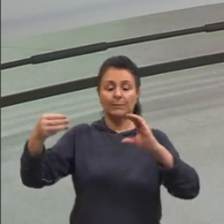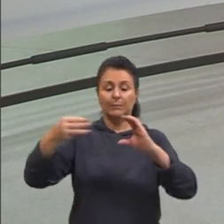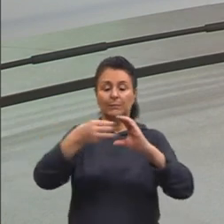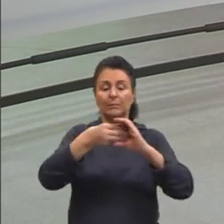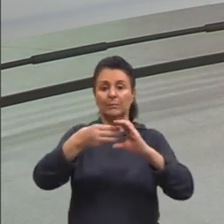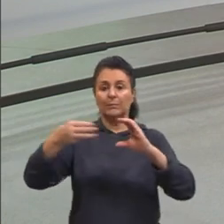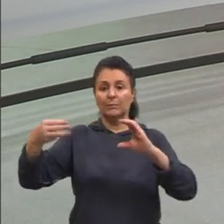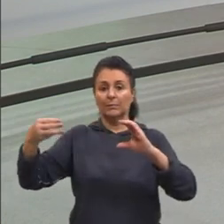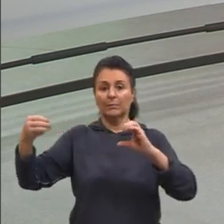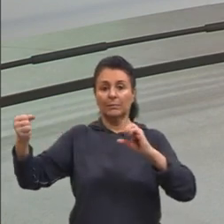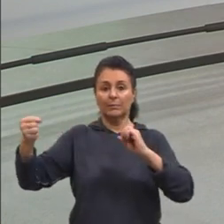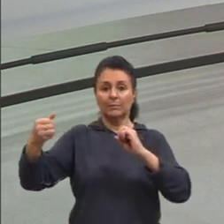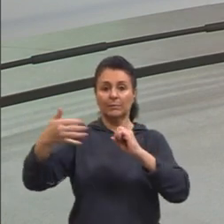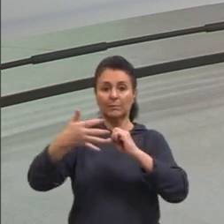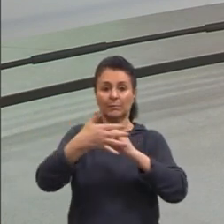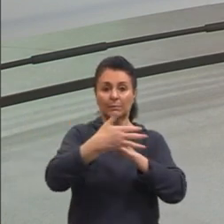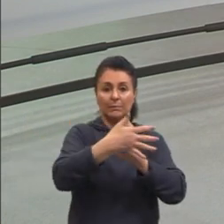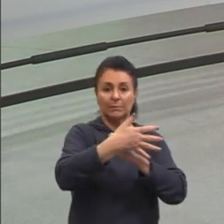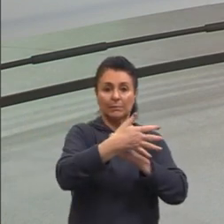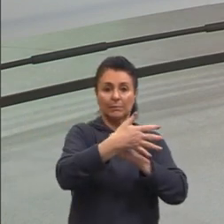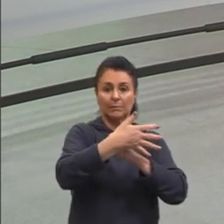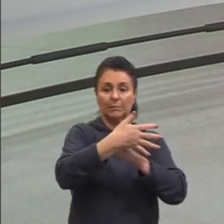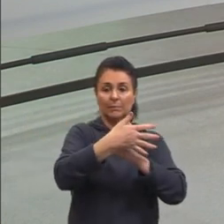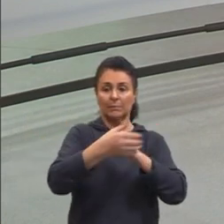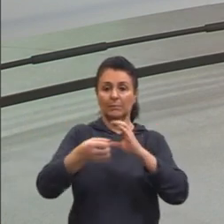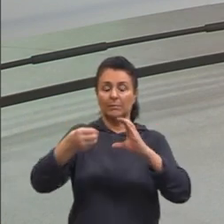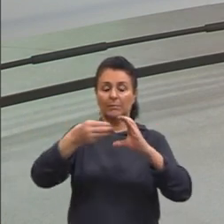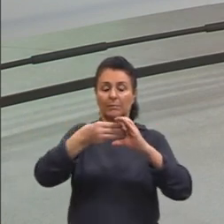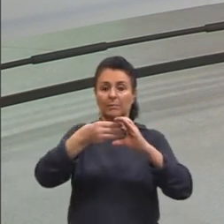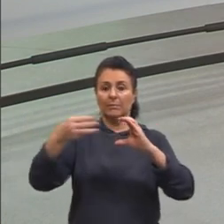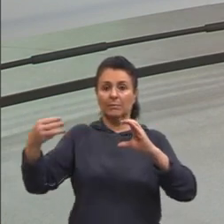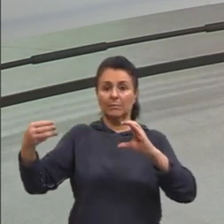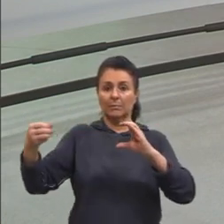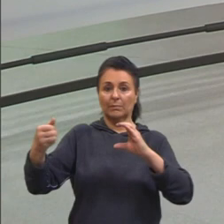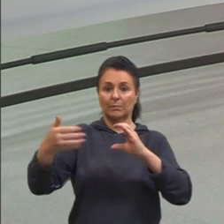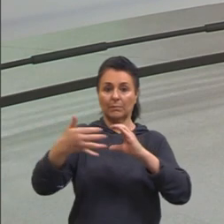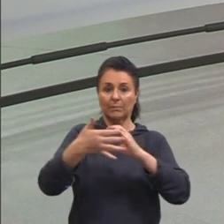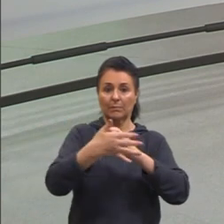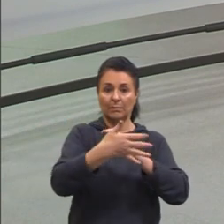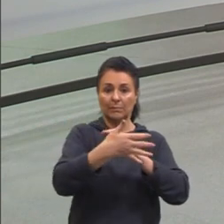demorei um pouquinho aqui. O meu slime já se